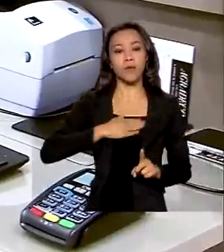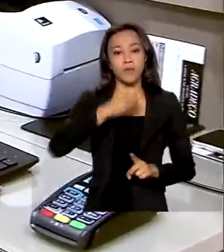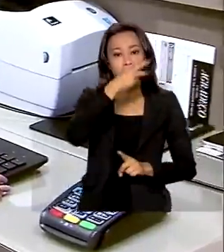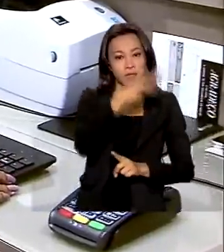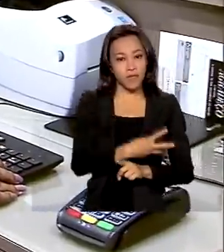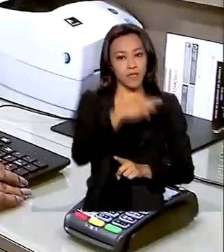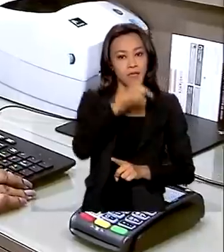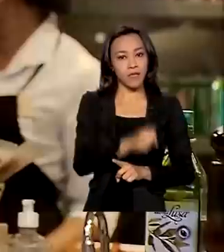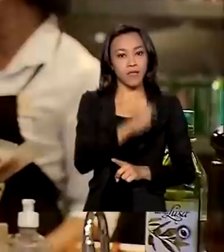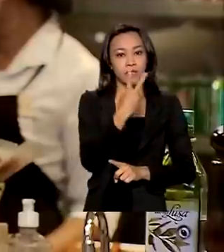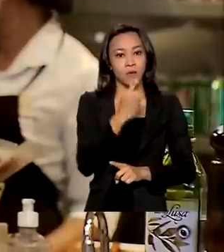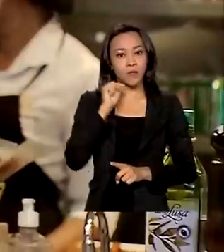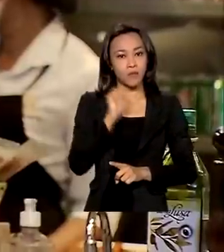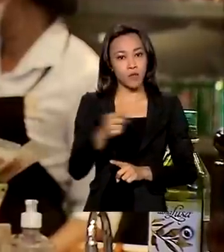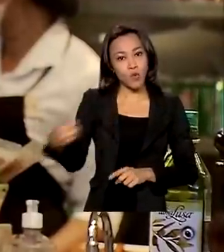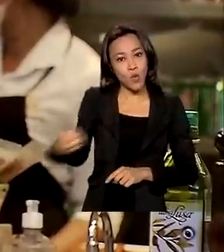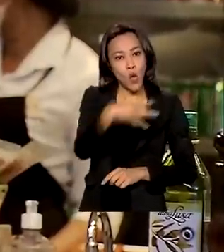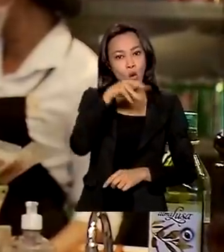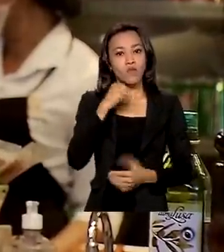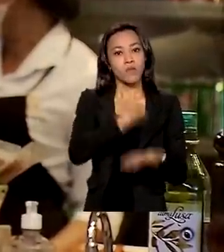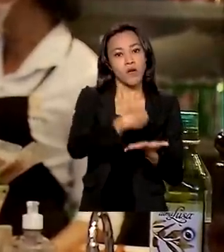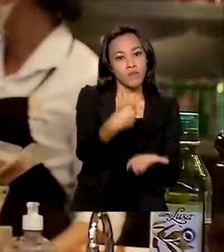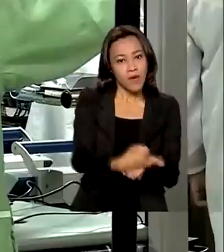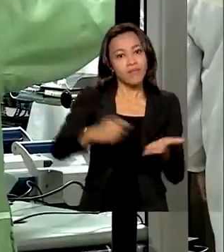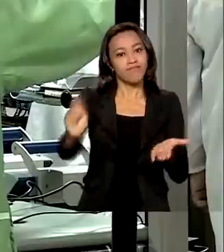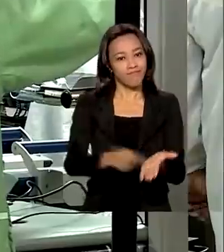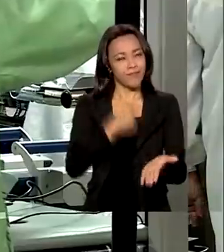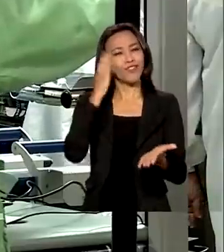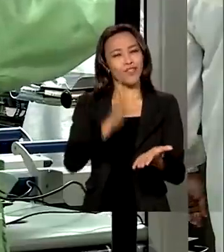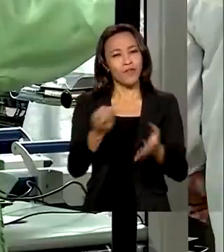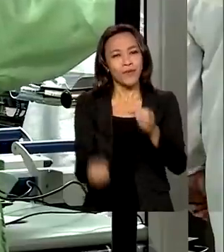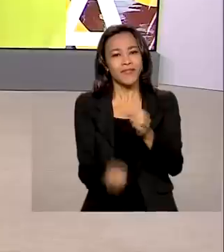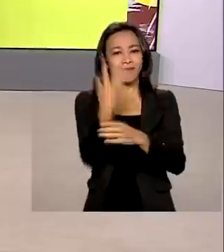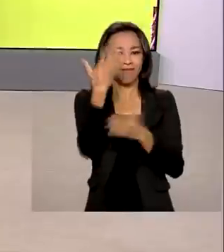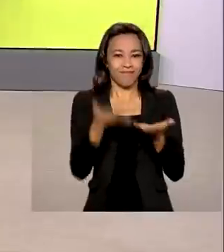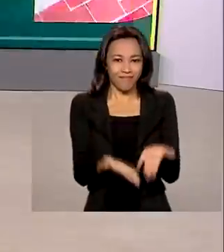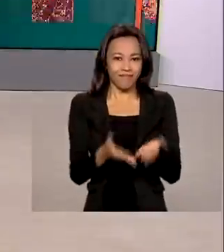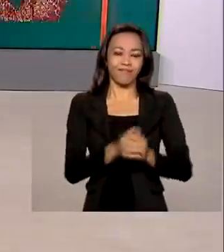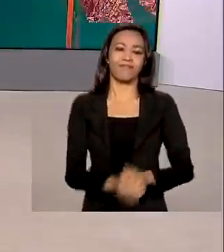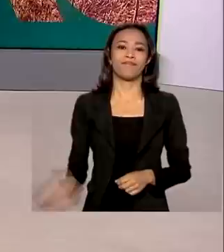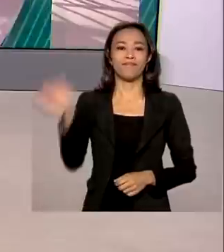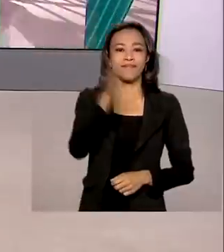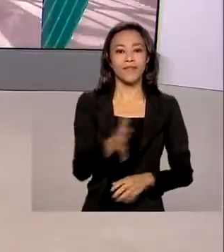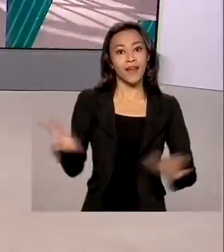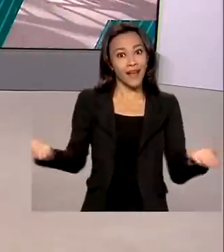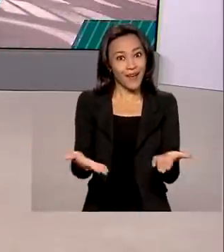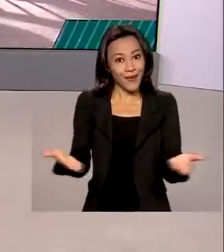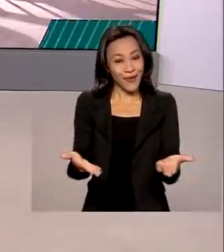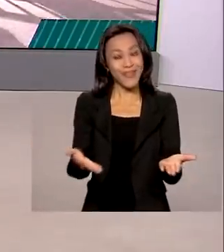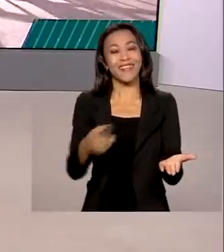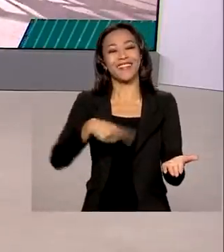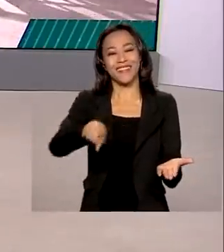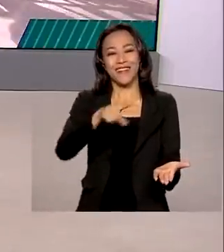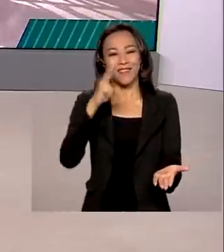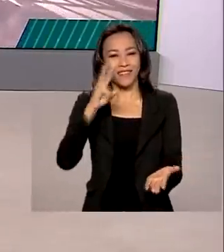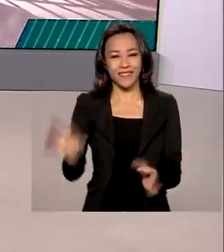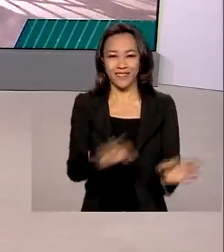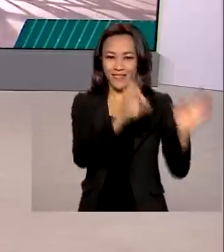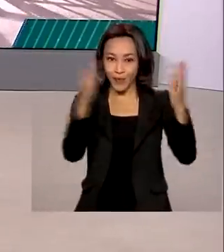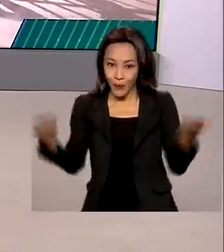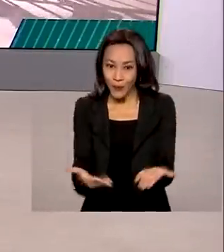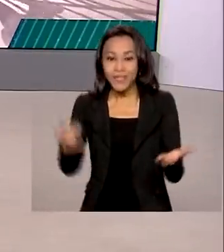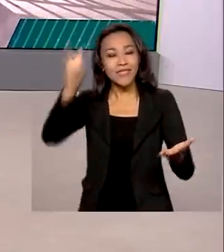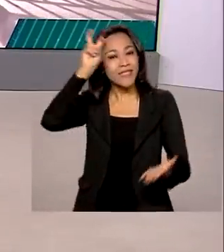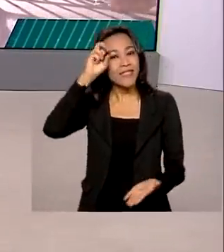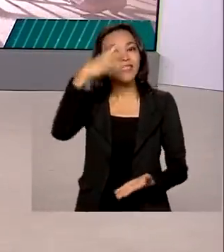novos postos de trabalho com carteira assinada foram criados. E a partir de agora, o Brasil em Dia desta quinta